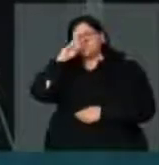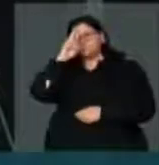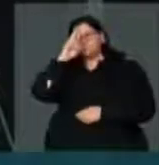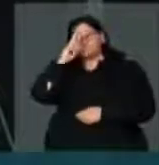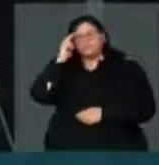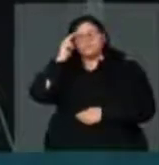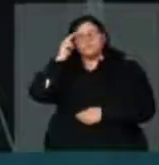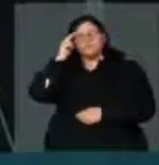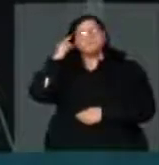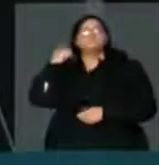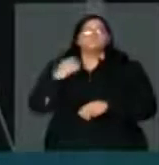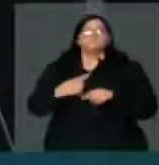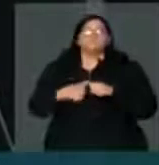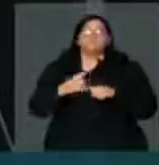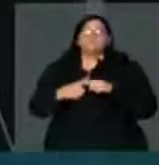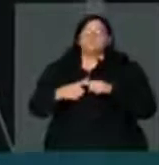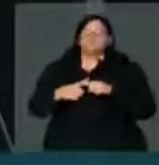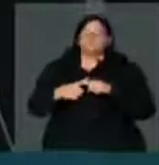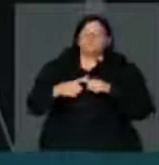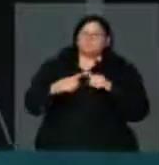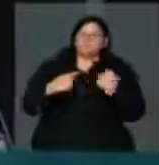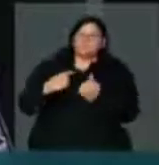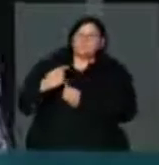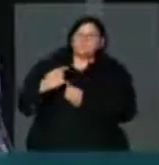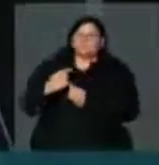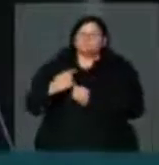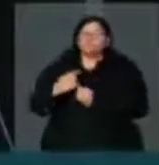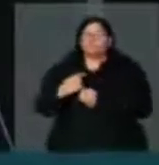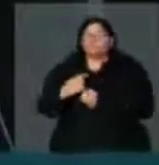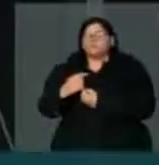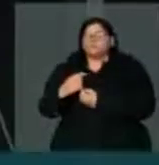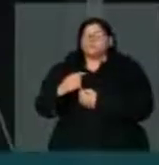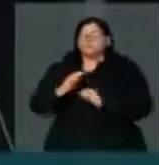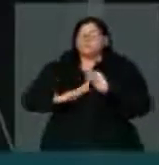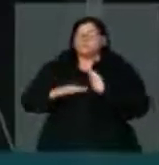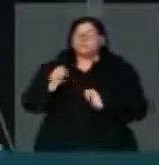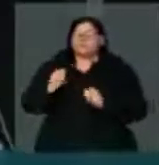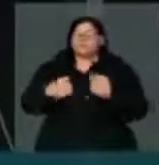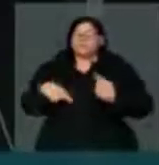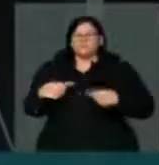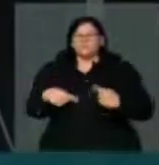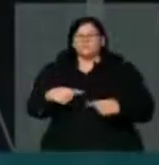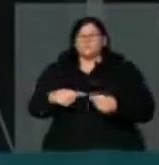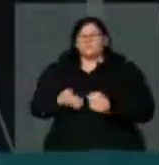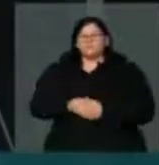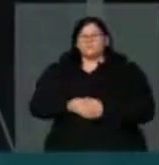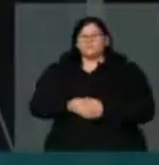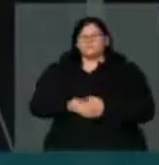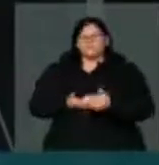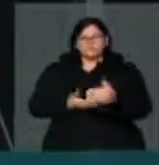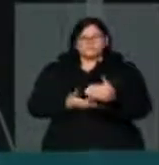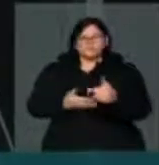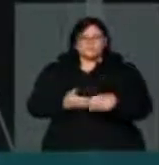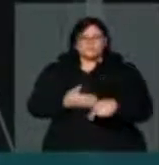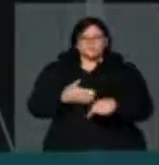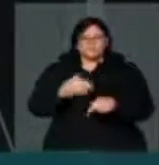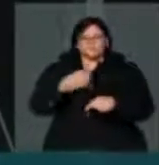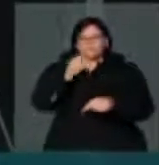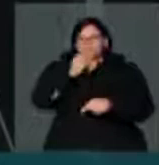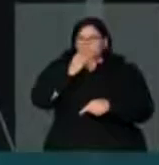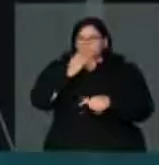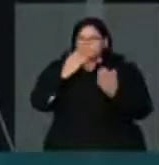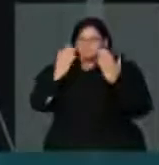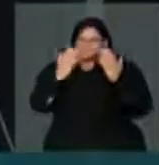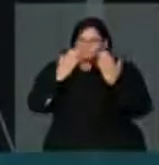reflexão por parte de todos nós, inclusive em relação à discussão que se abre aqui, quanto à redução da maioridade